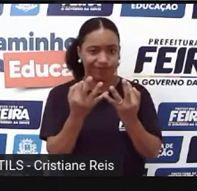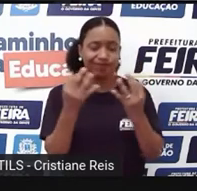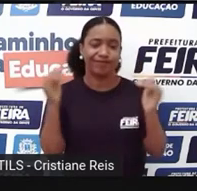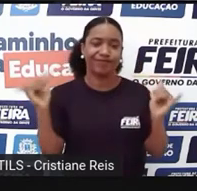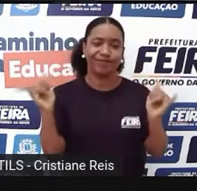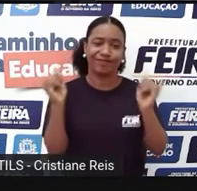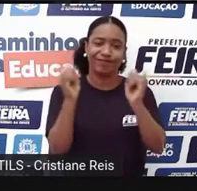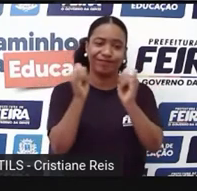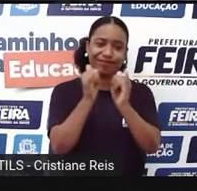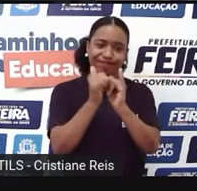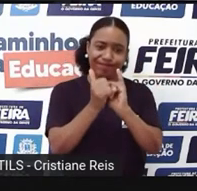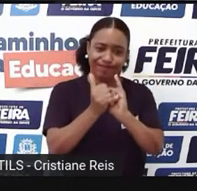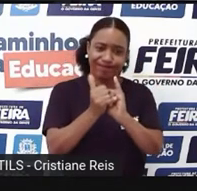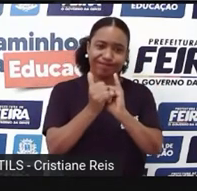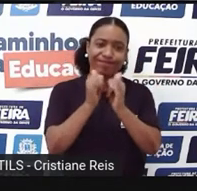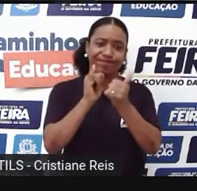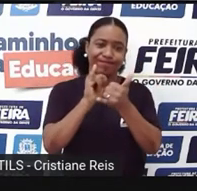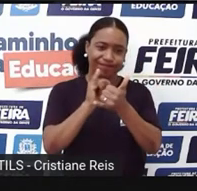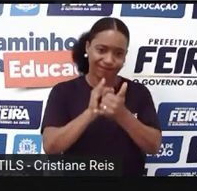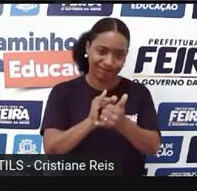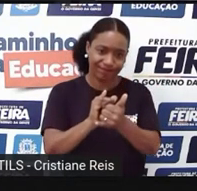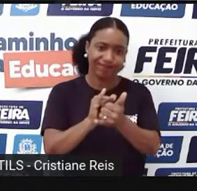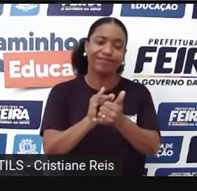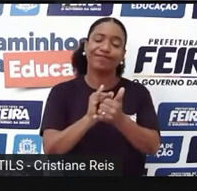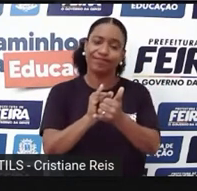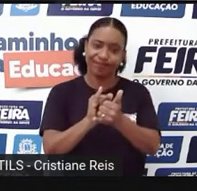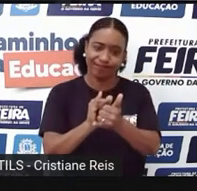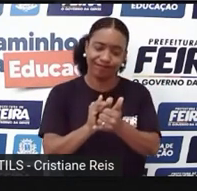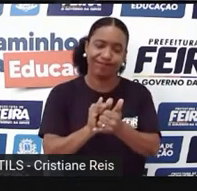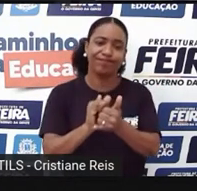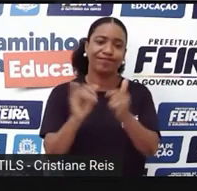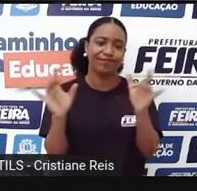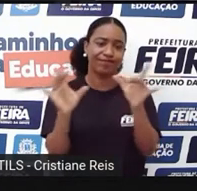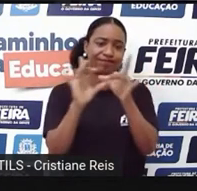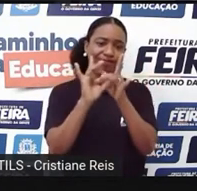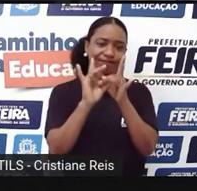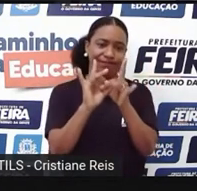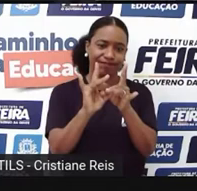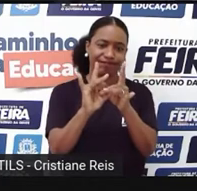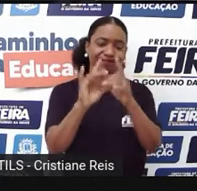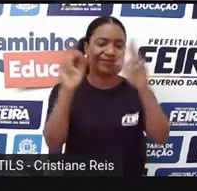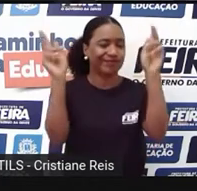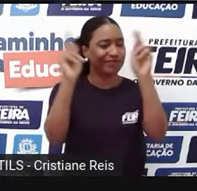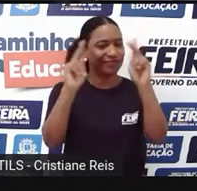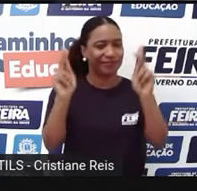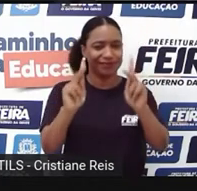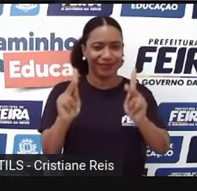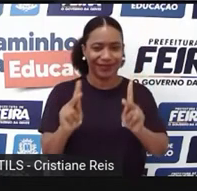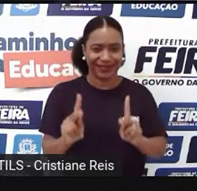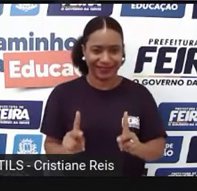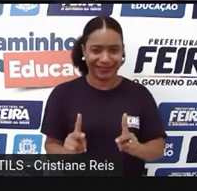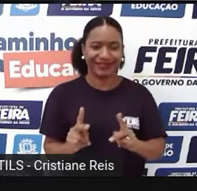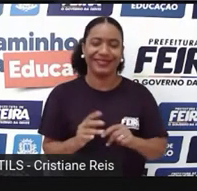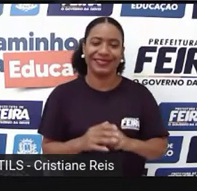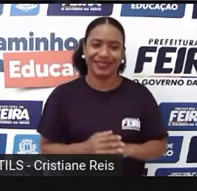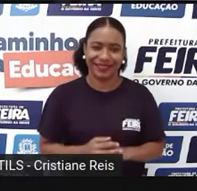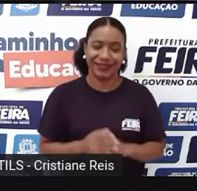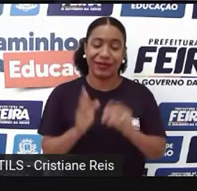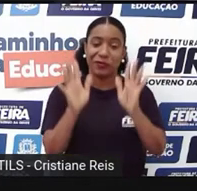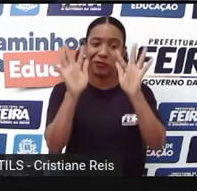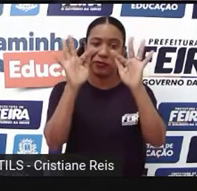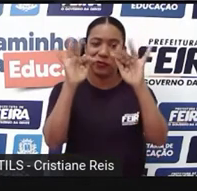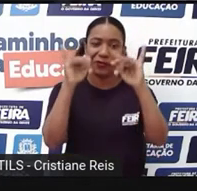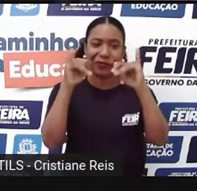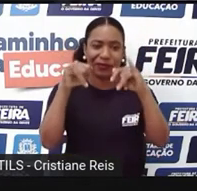então resolveram, decidiram, finalmente, conviverem em paz. Ok? Então, é assim que a história